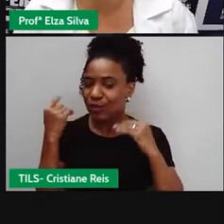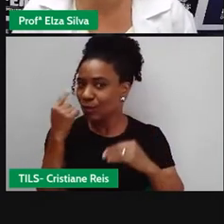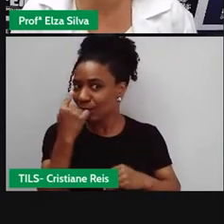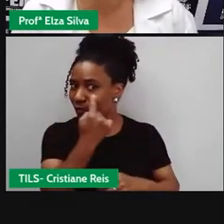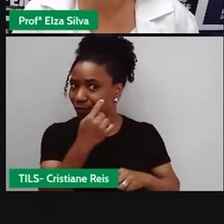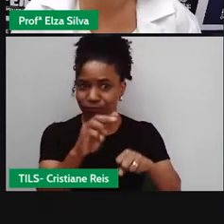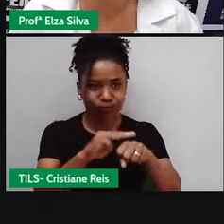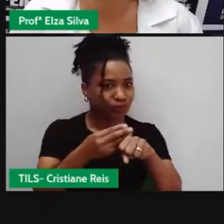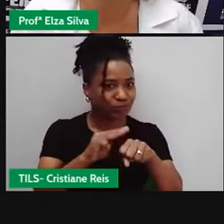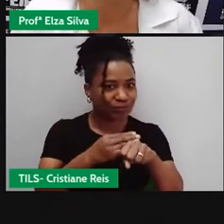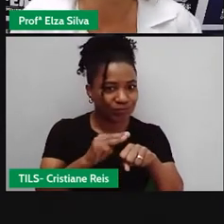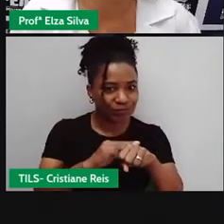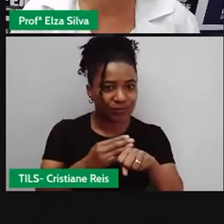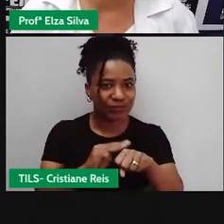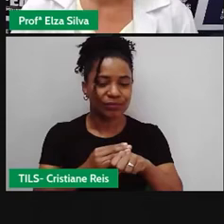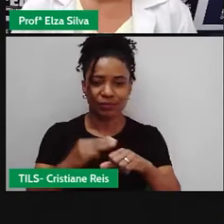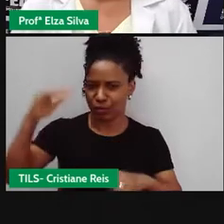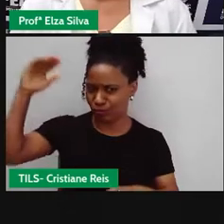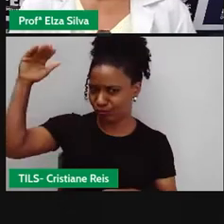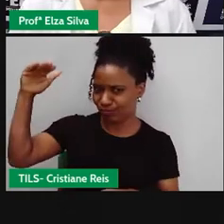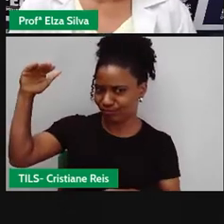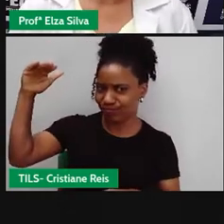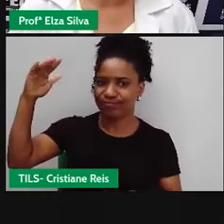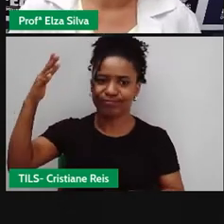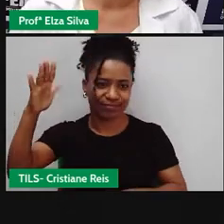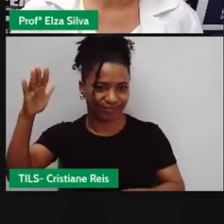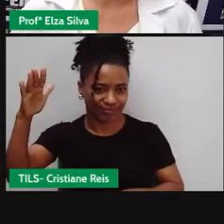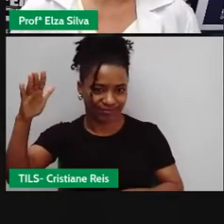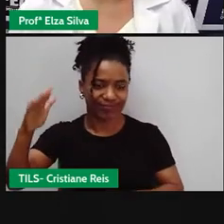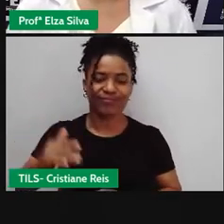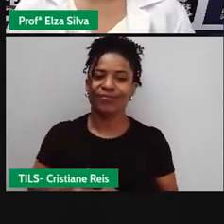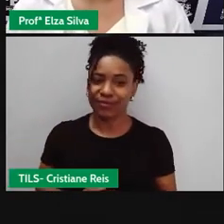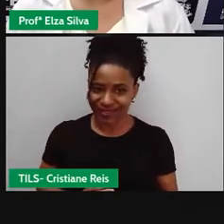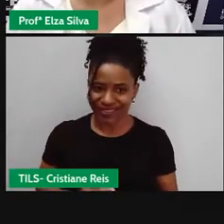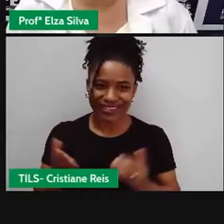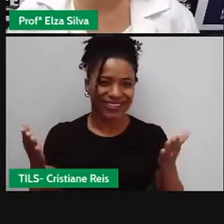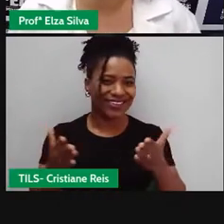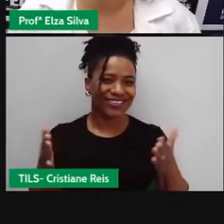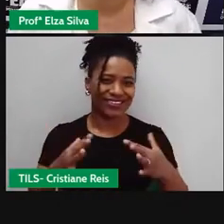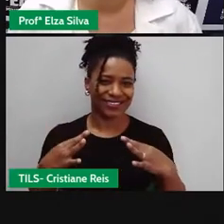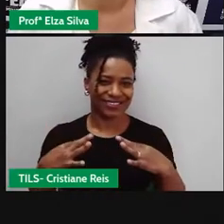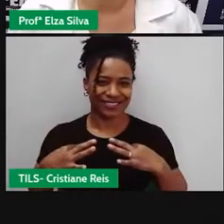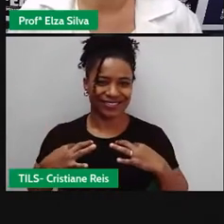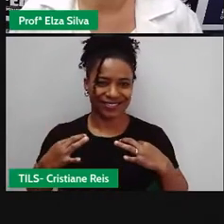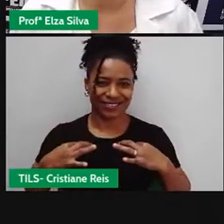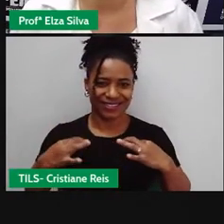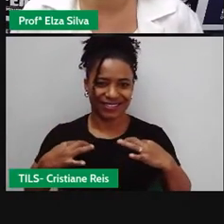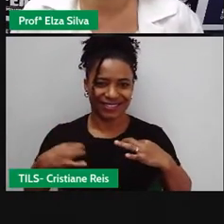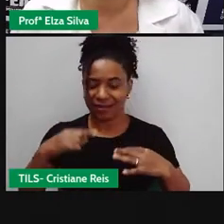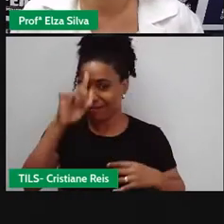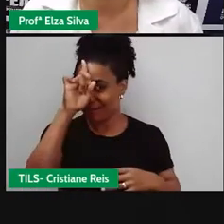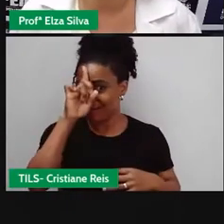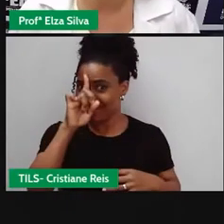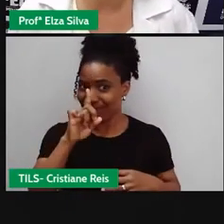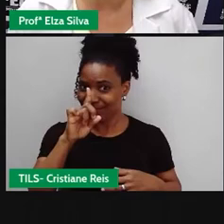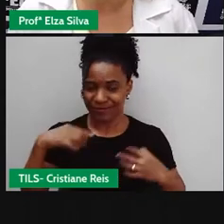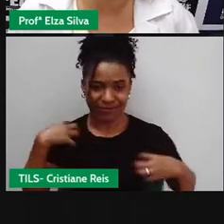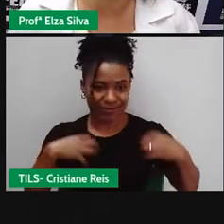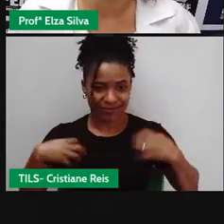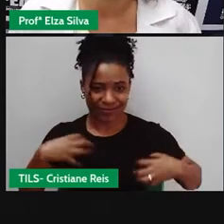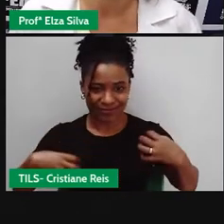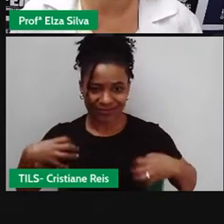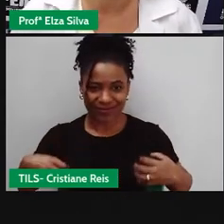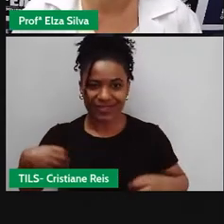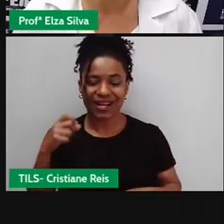castanhos e tenho estatura média. Hoje estou usando uma blusa de cor amarela com estampa